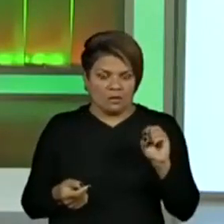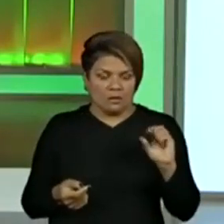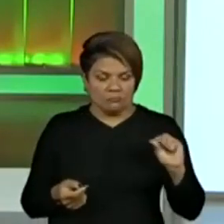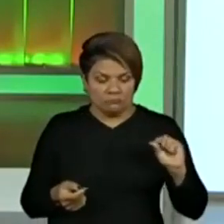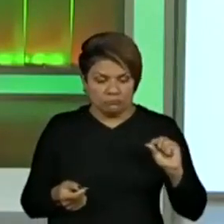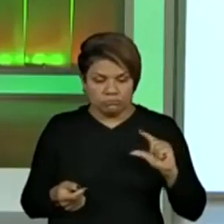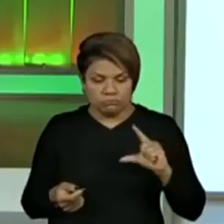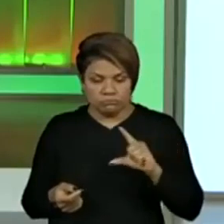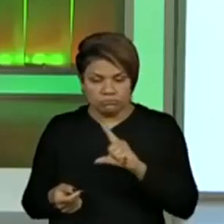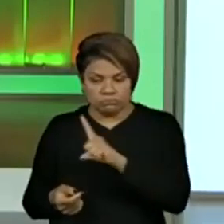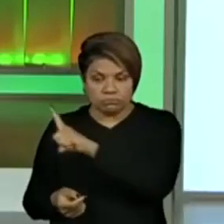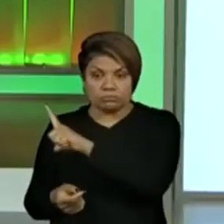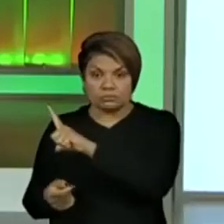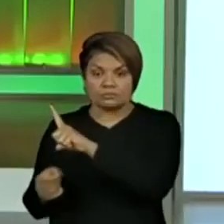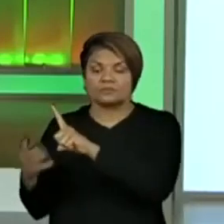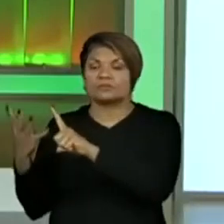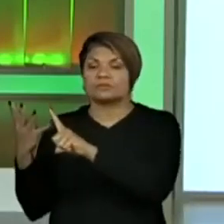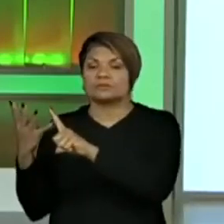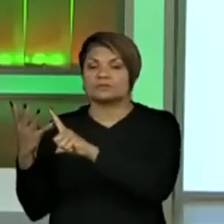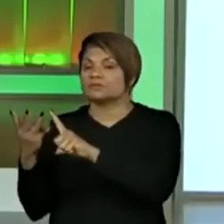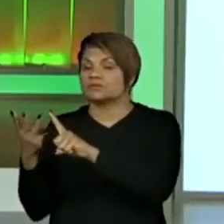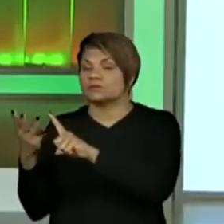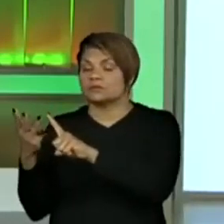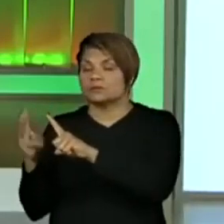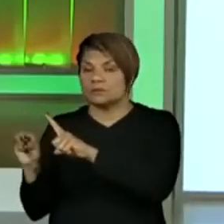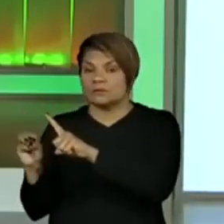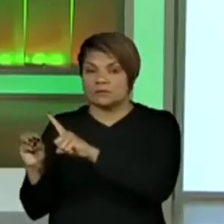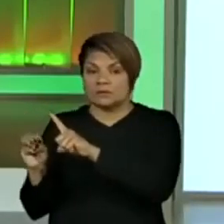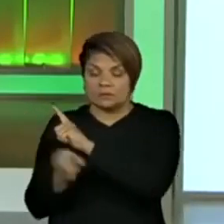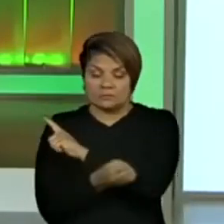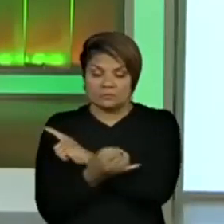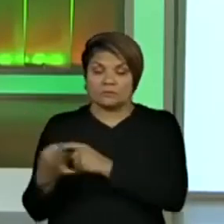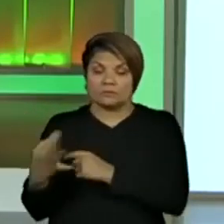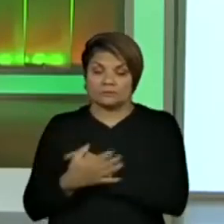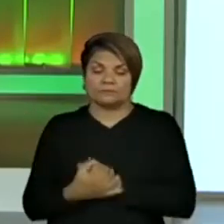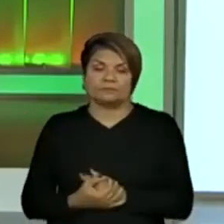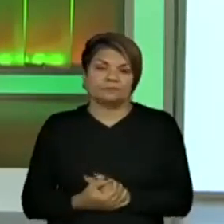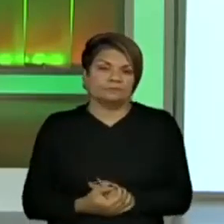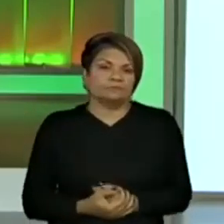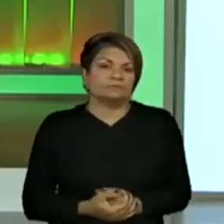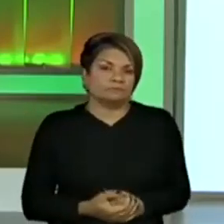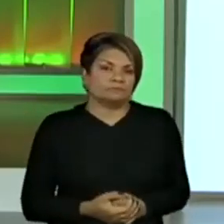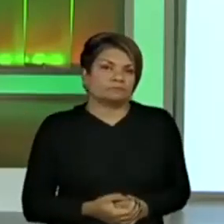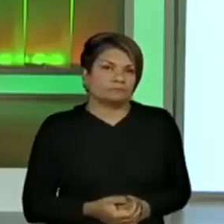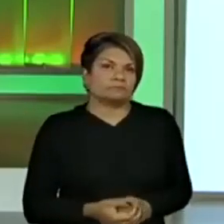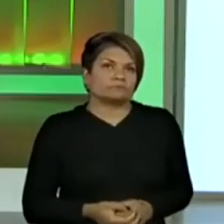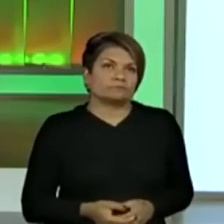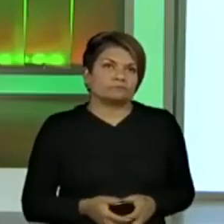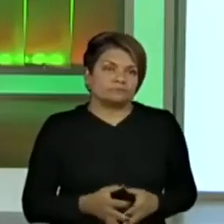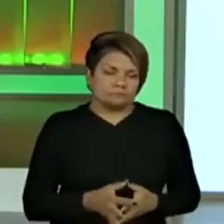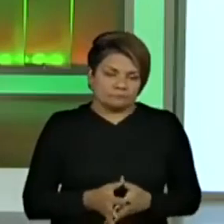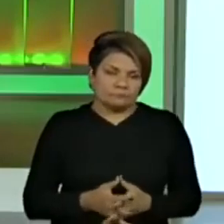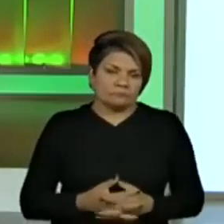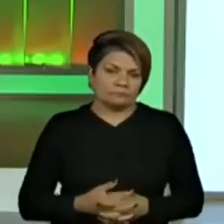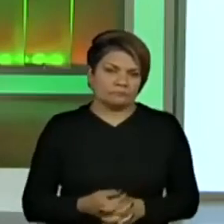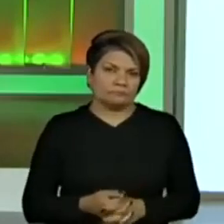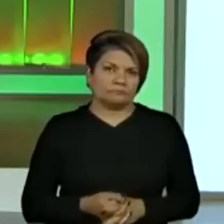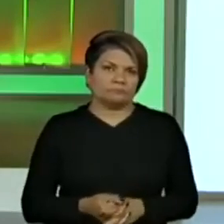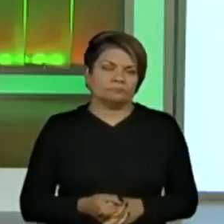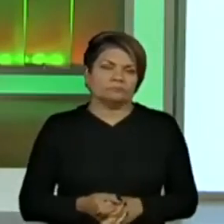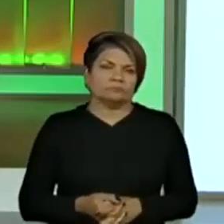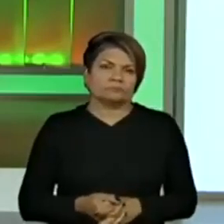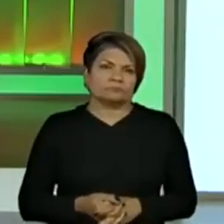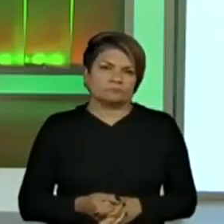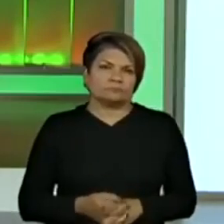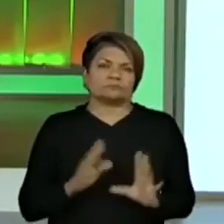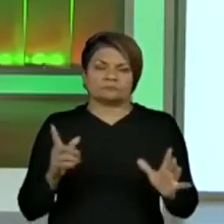23 e 80 para chegar no 30. Pro, dá para fazer isso? Dá e eu vou mostrar aqui para vocês agora. Vamos lá. Essa